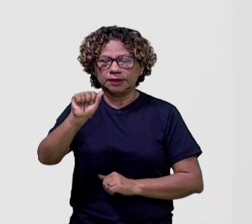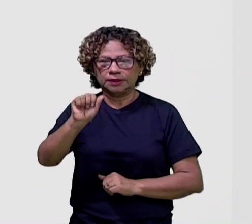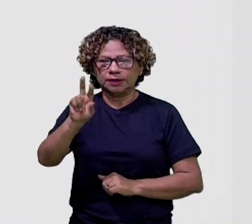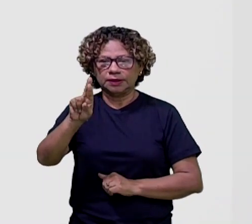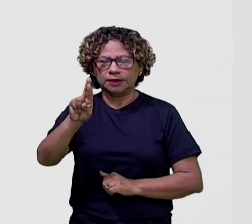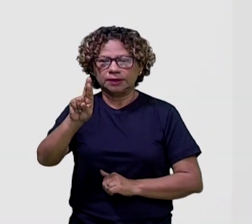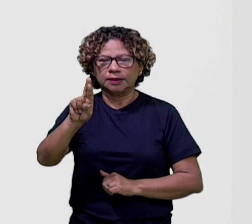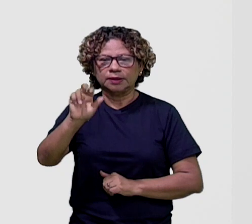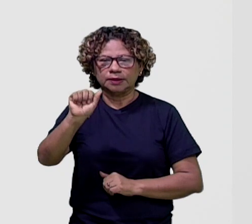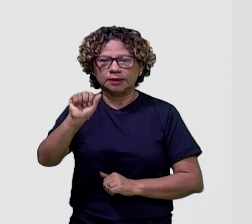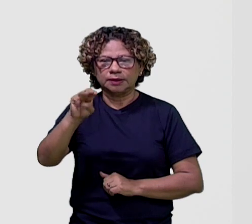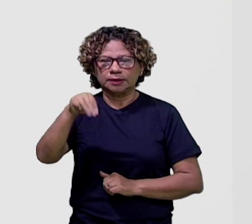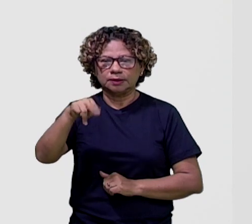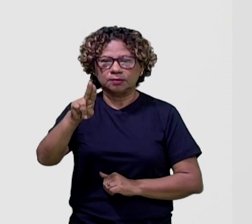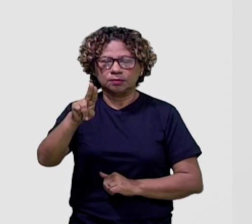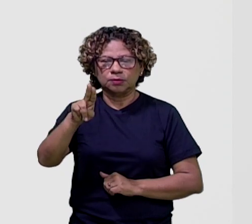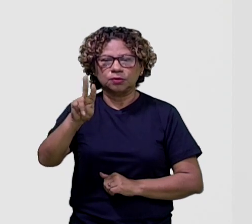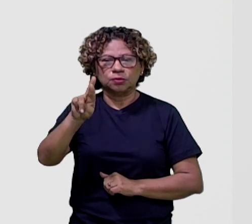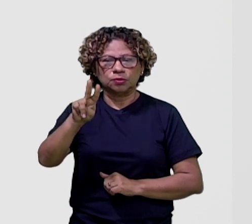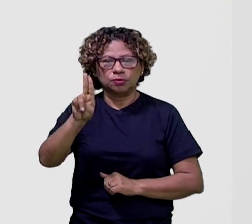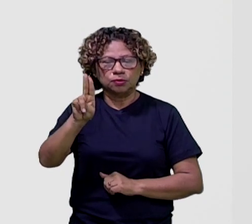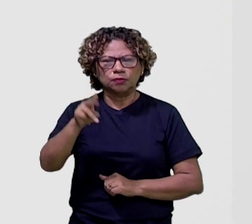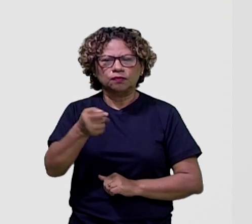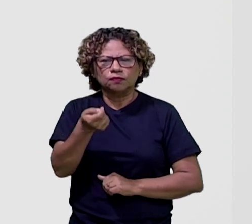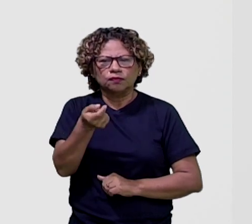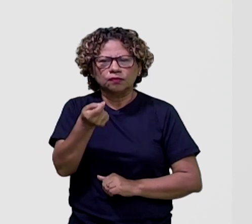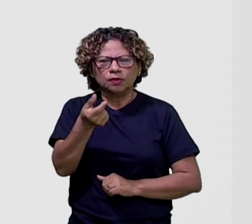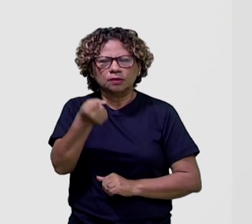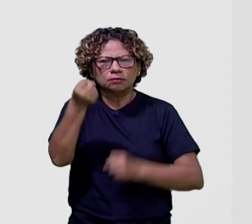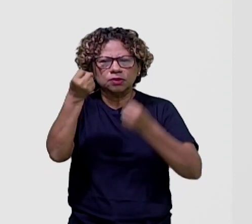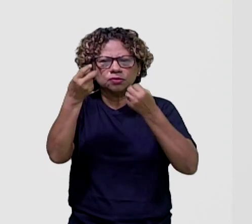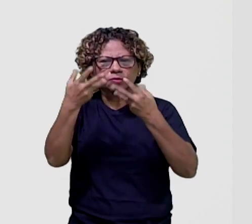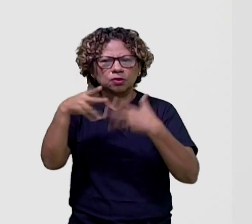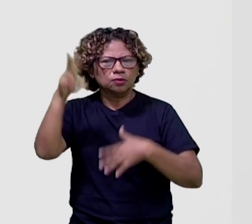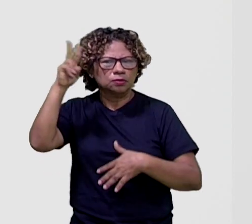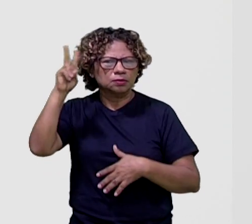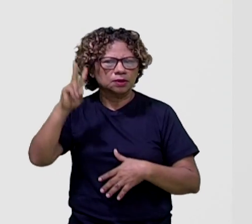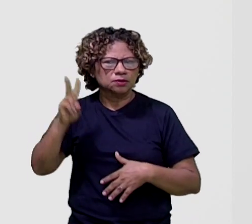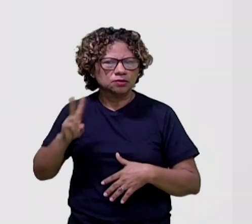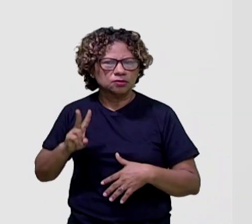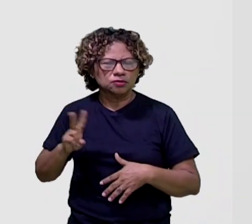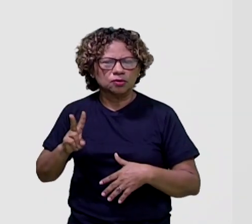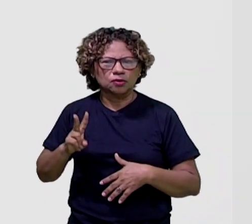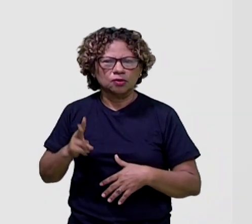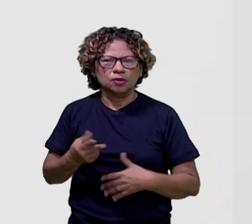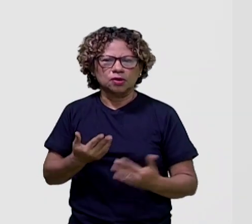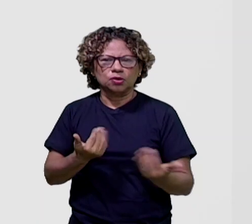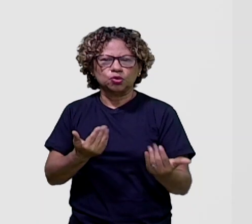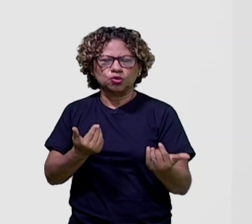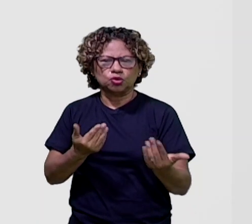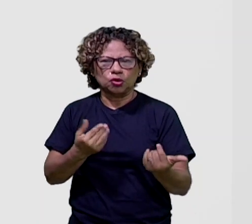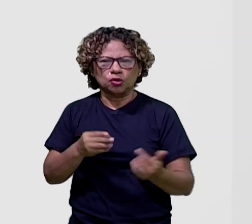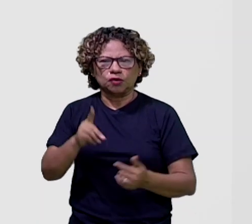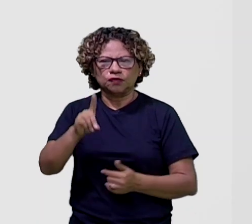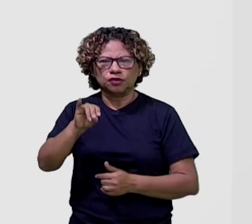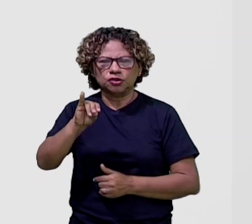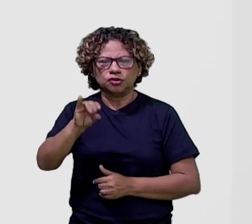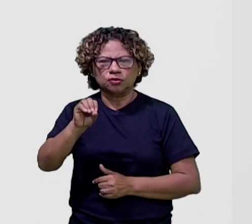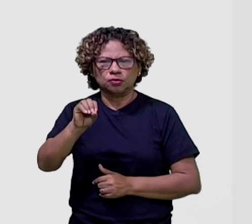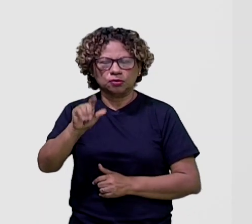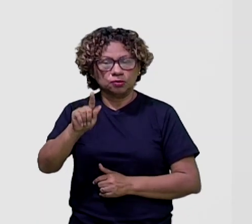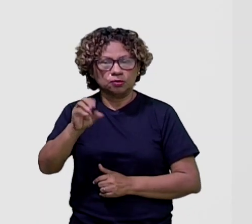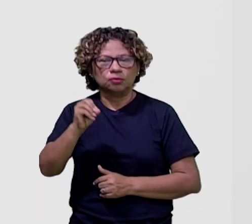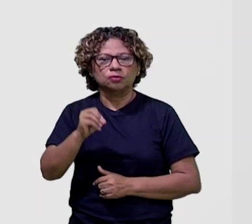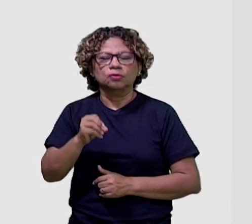invenção do Brasil, não é? E fala um pouco da história do jovem Diogo, que é